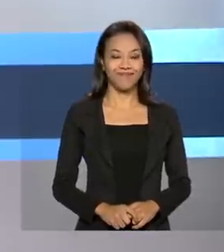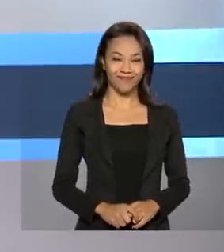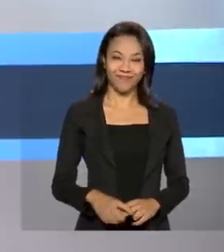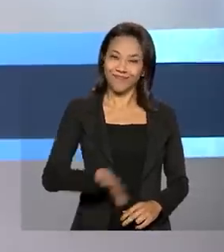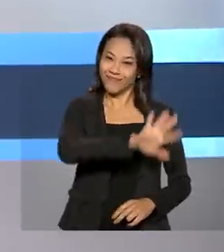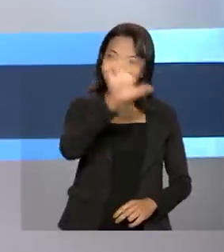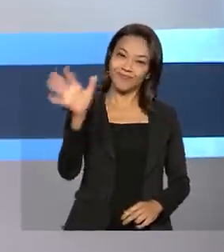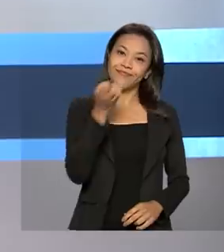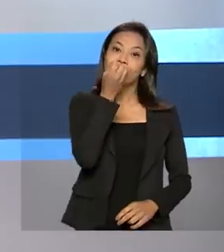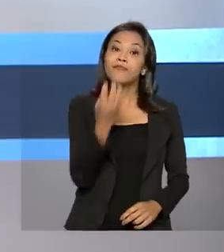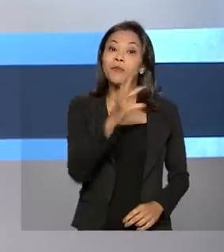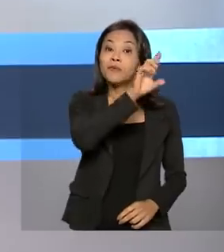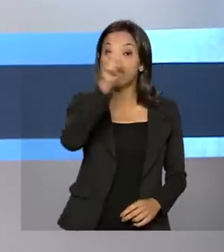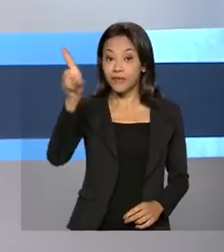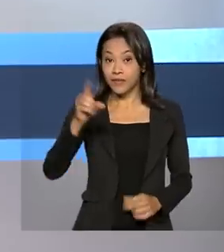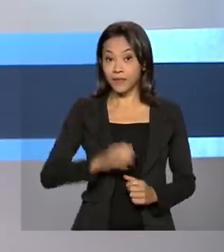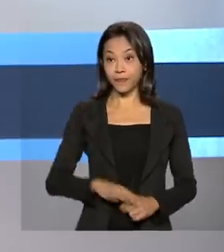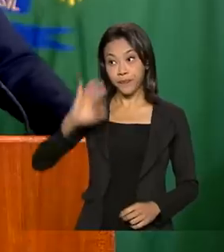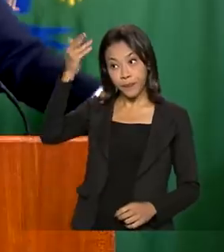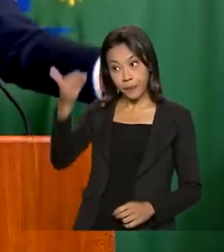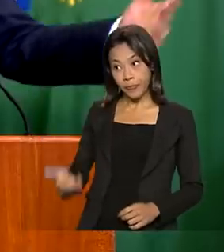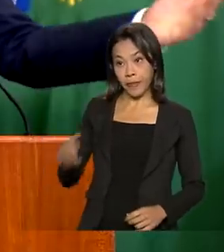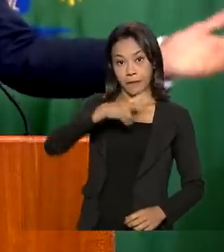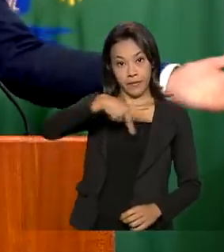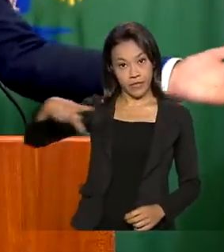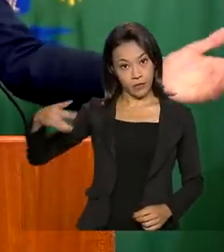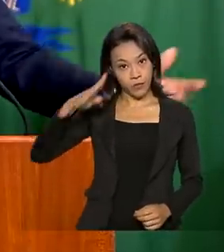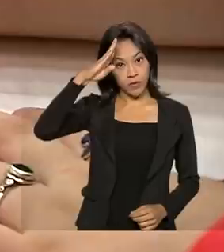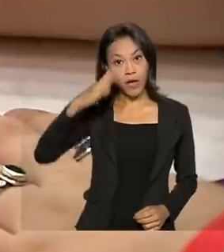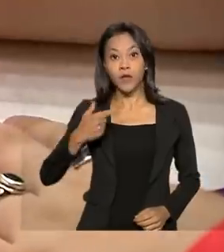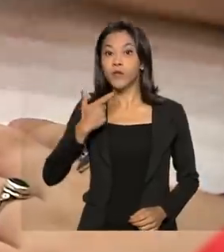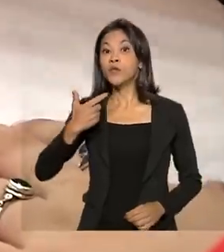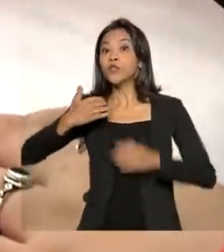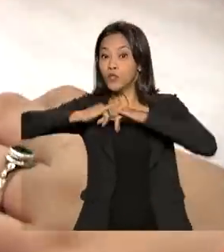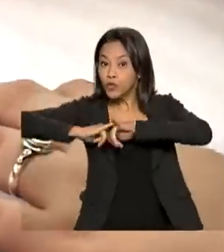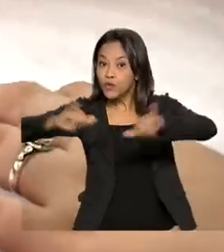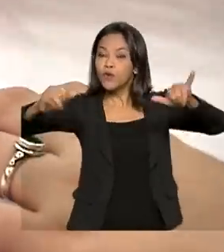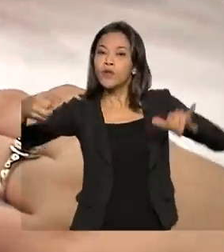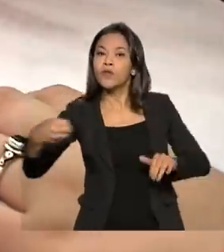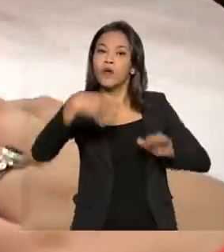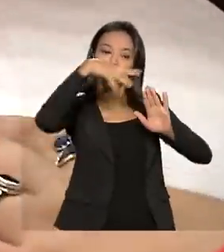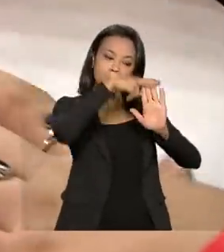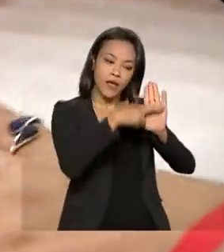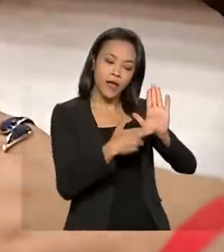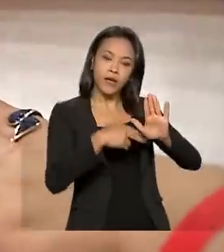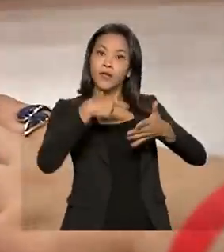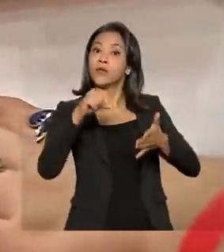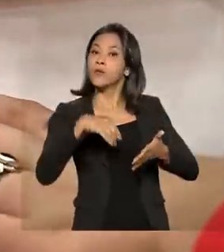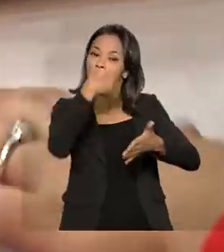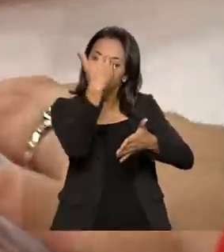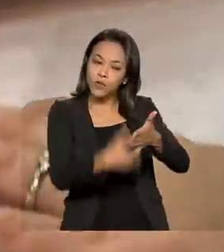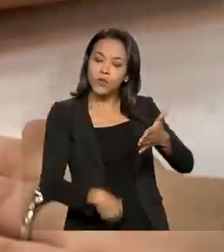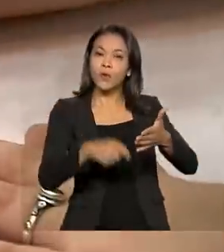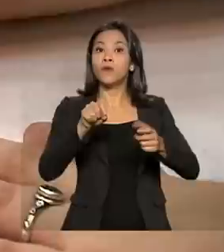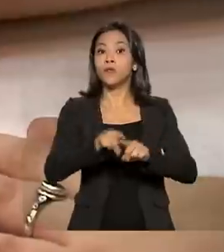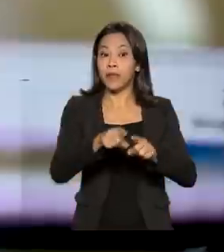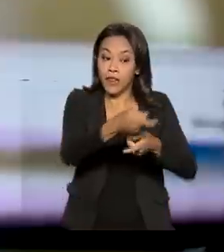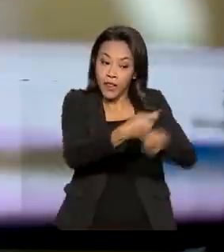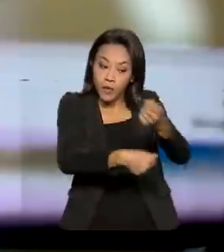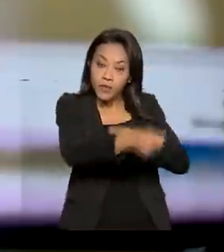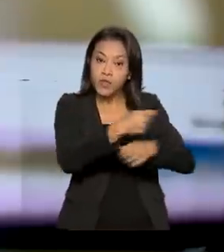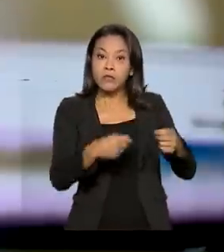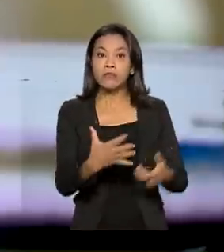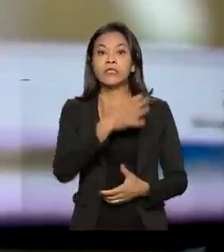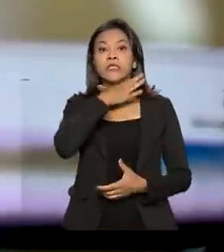Olá, bom dia. Presidente Jair Bolsonaro divulga novas regras para desconto e renegociação de dívidas do FIES,